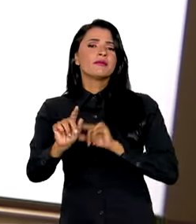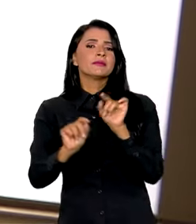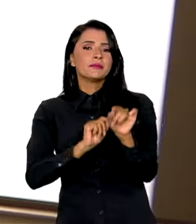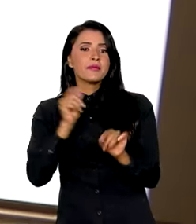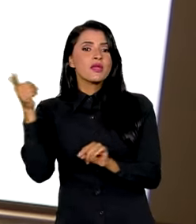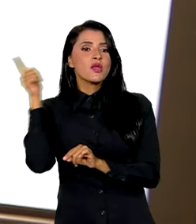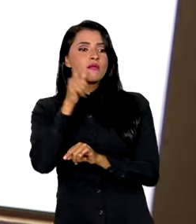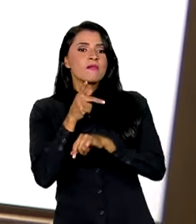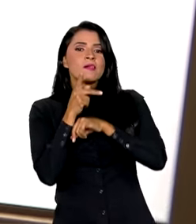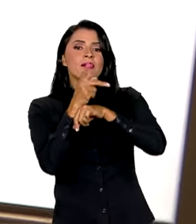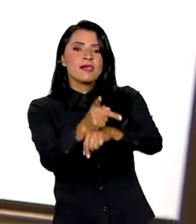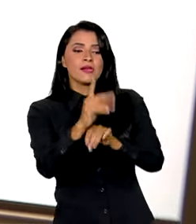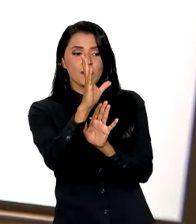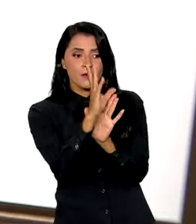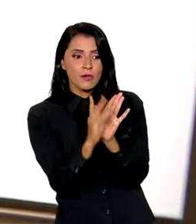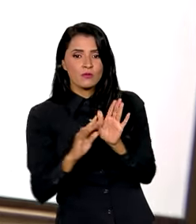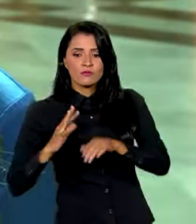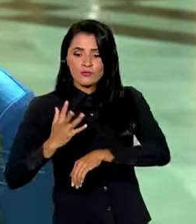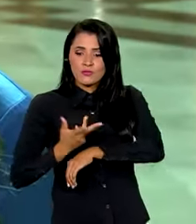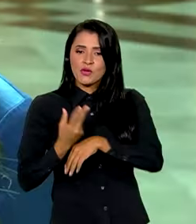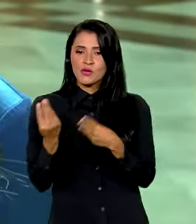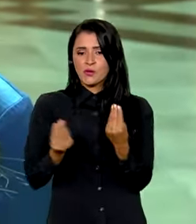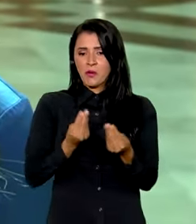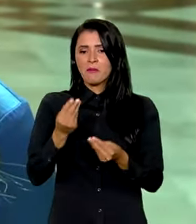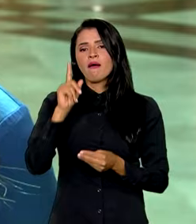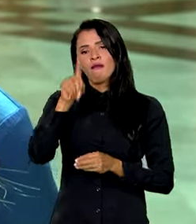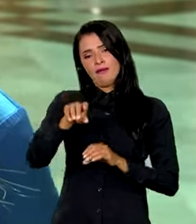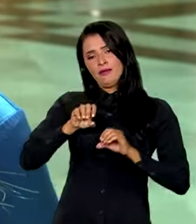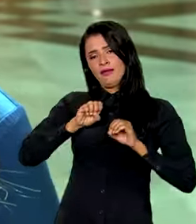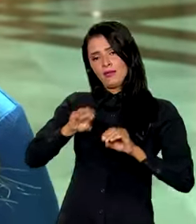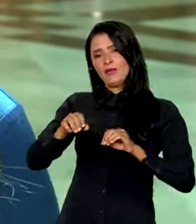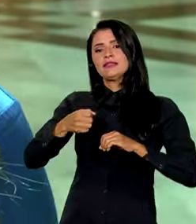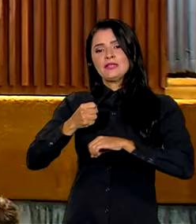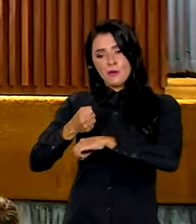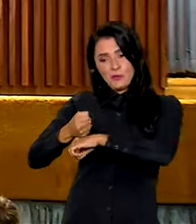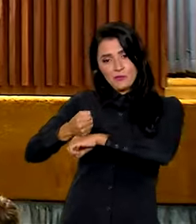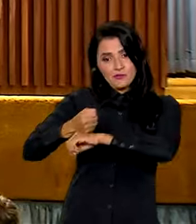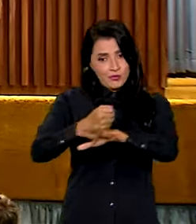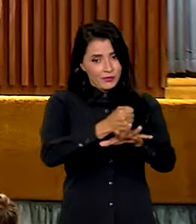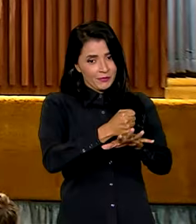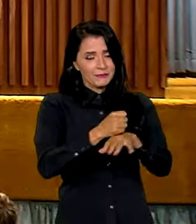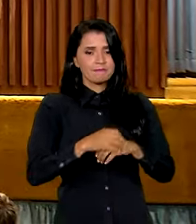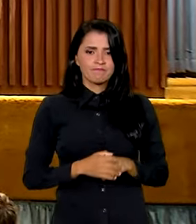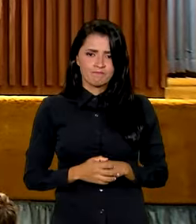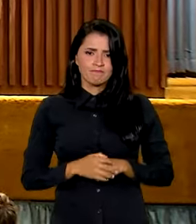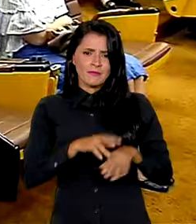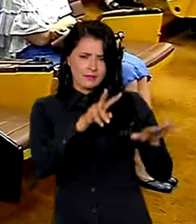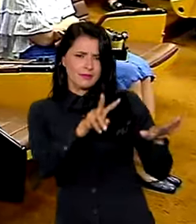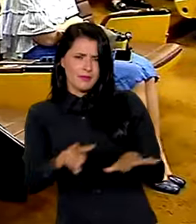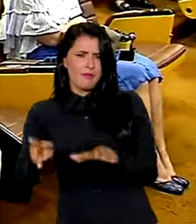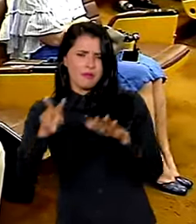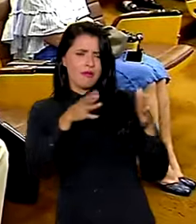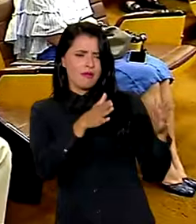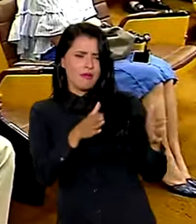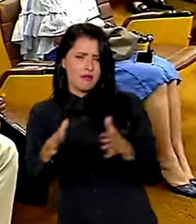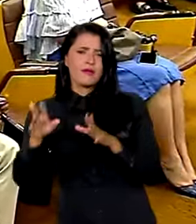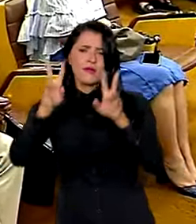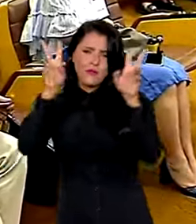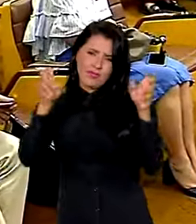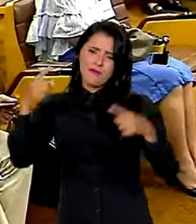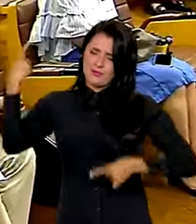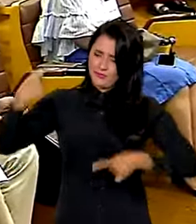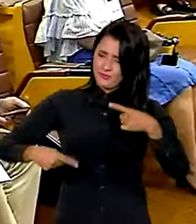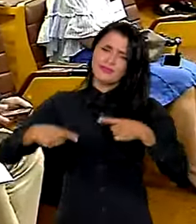para que eles busquem um conteúdo de qualidade é a educação midiática. Durante toda a semana, o tema será